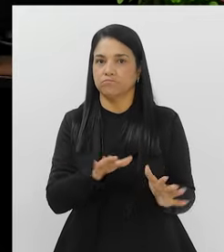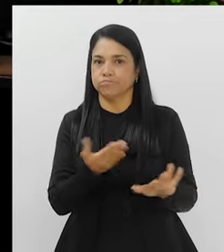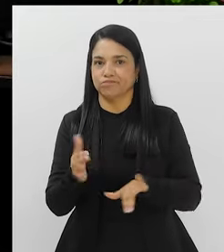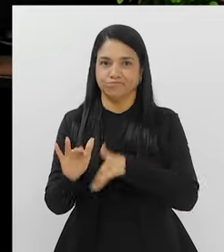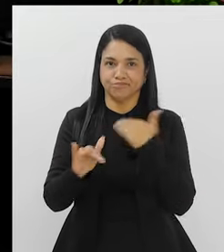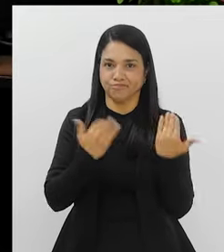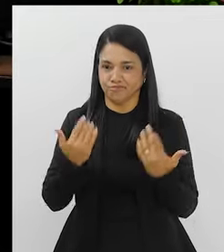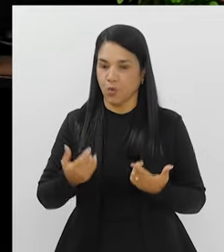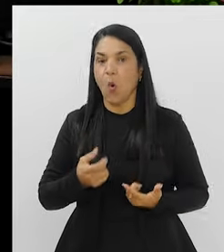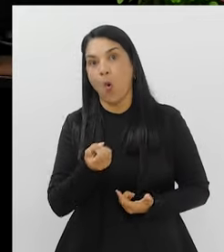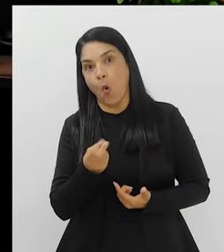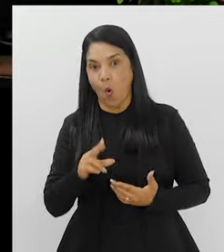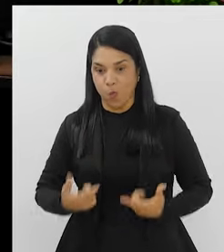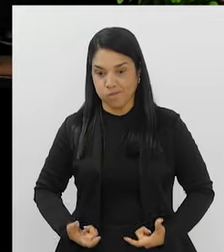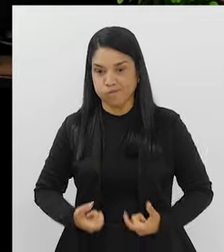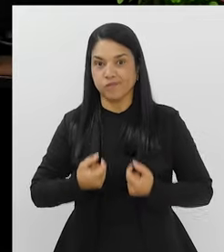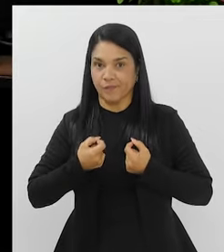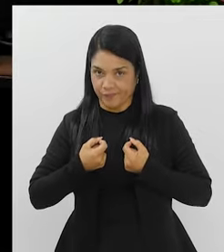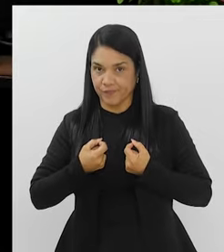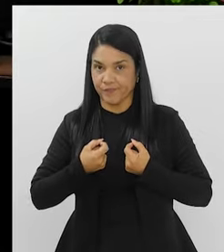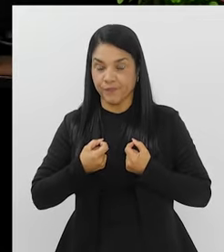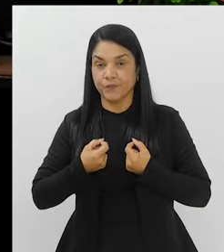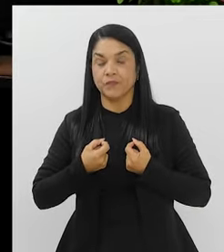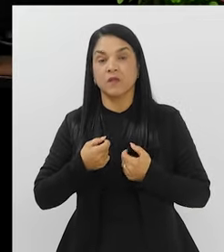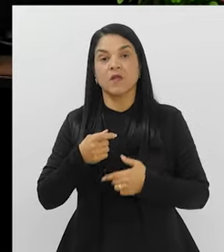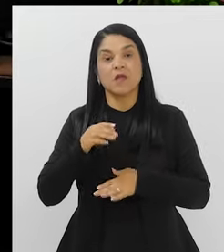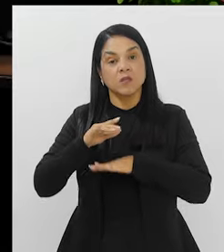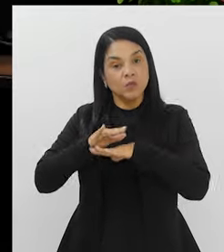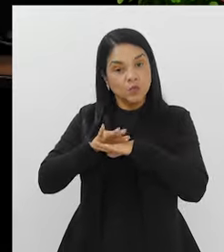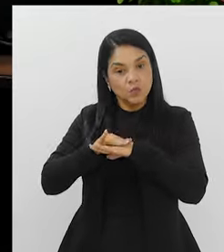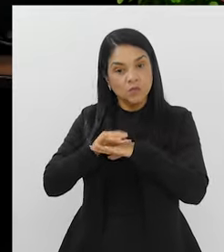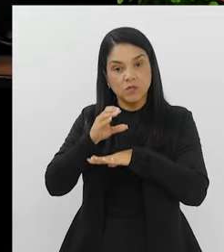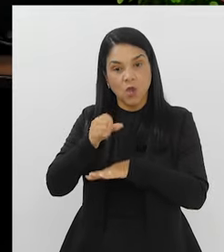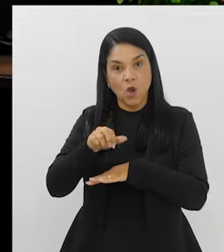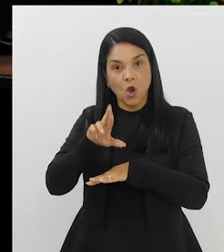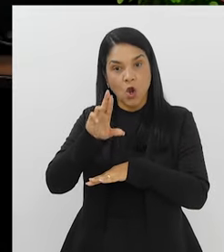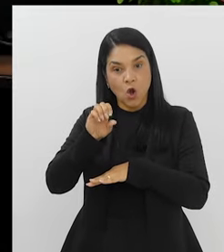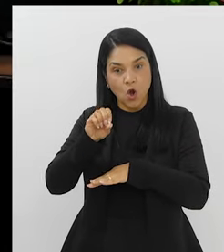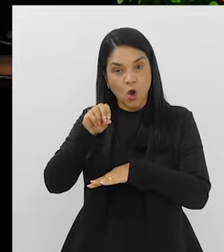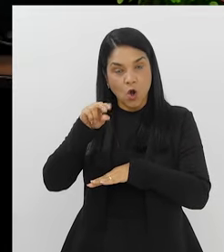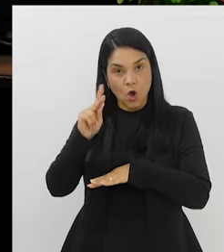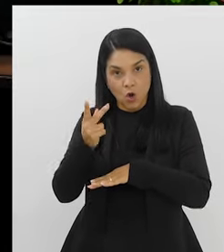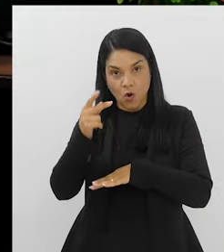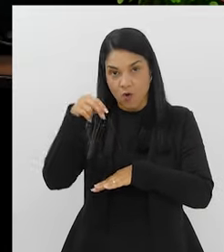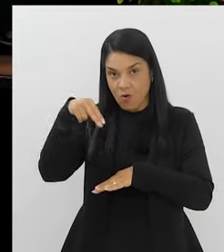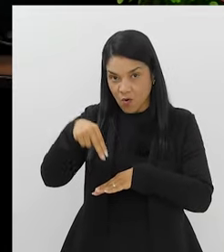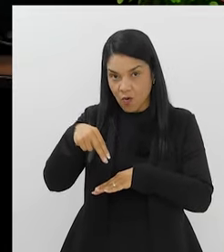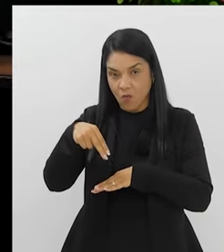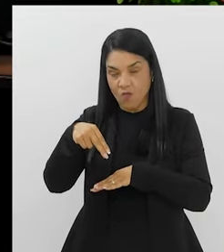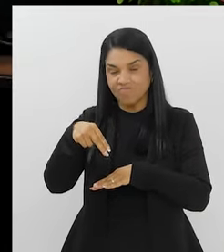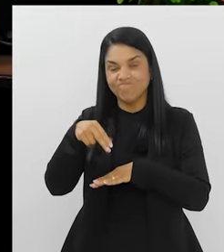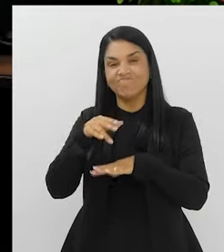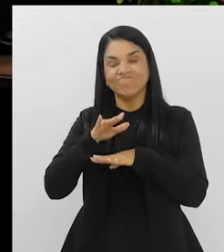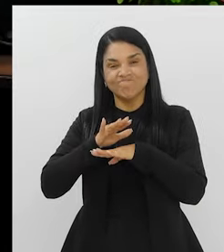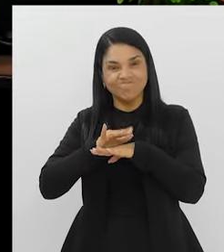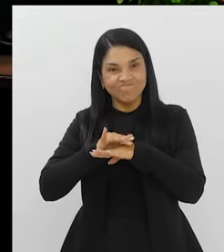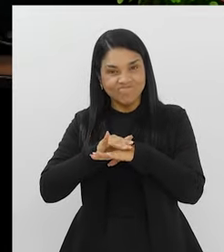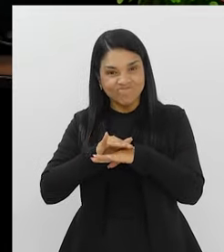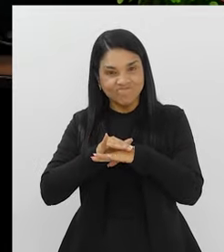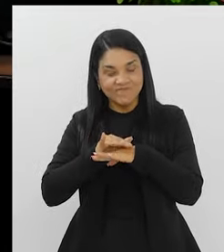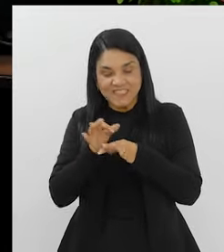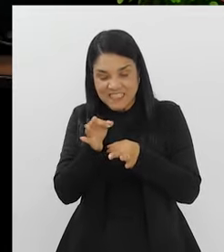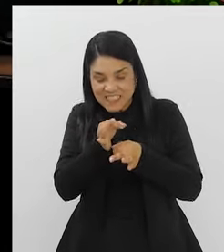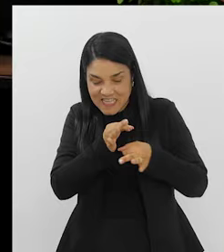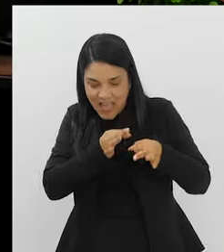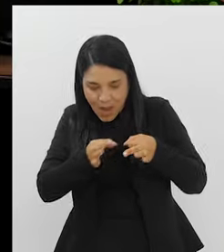E a doença de Crohn, ela é uma doença autoimune. Ela é uma doença que vai fazer com que